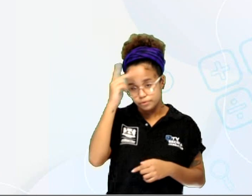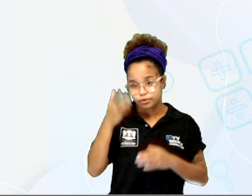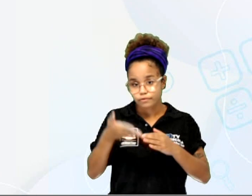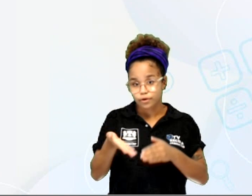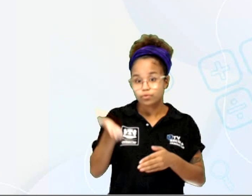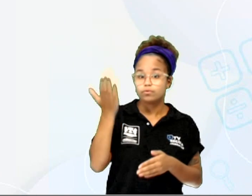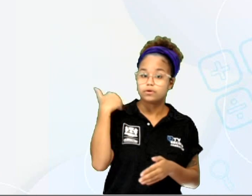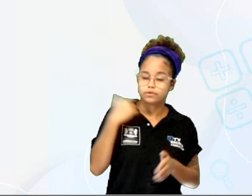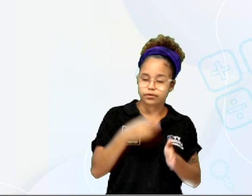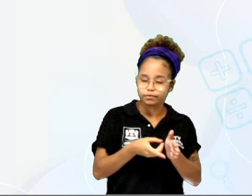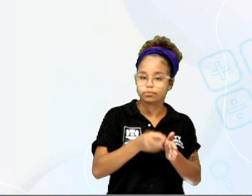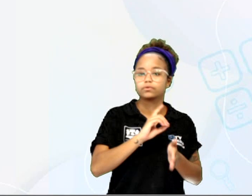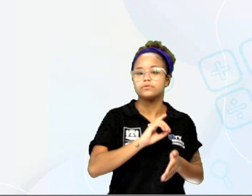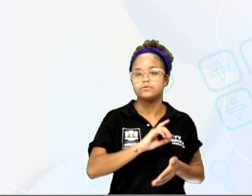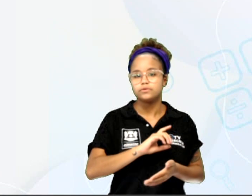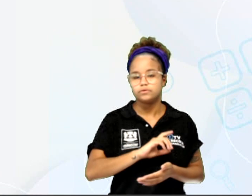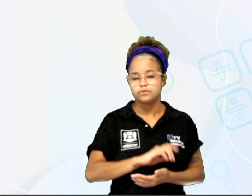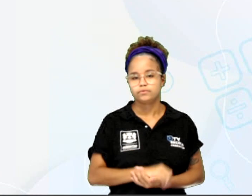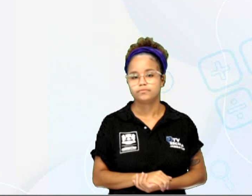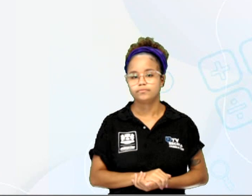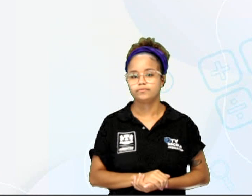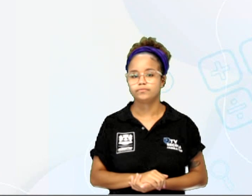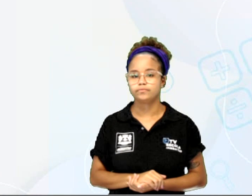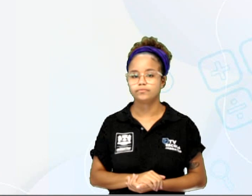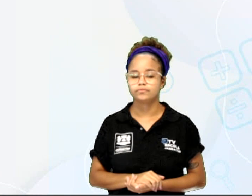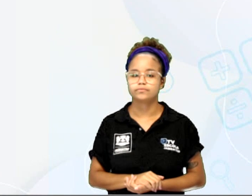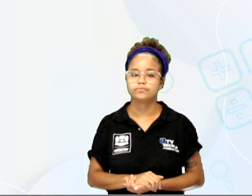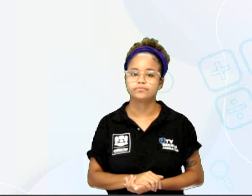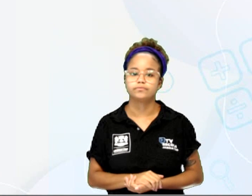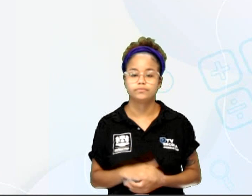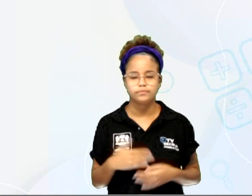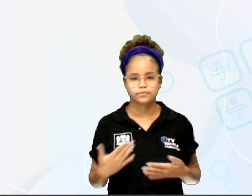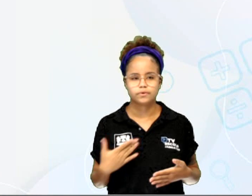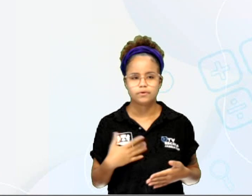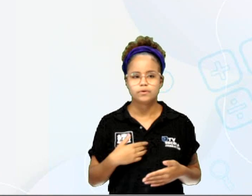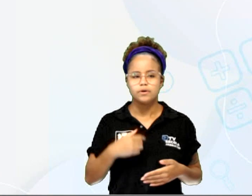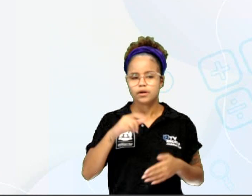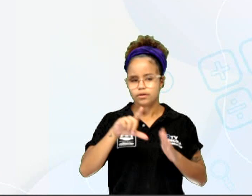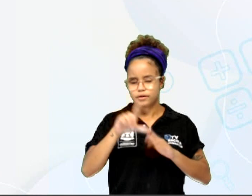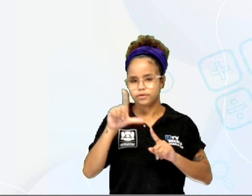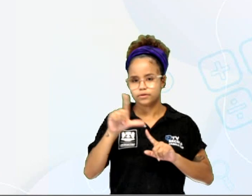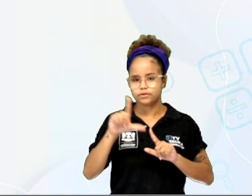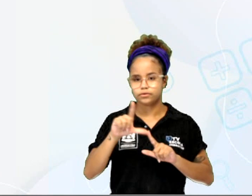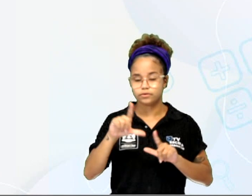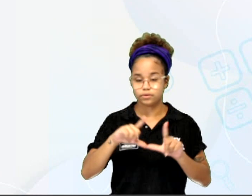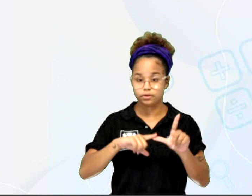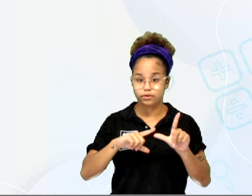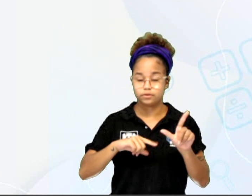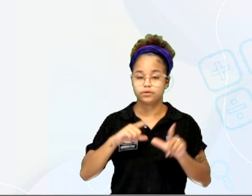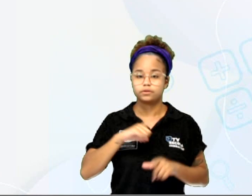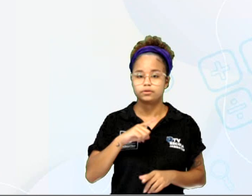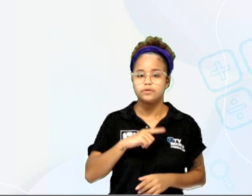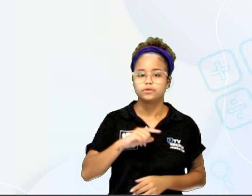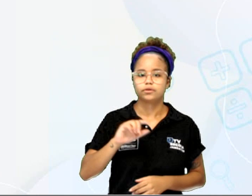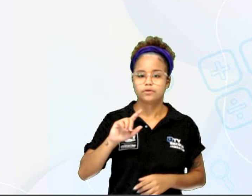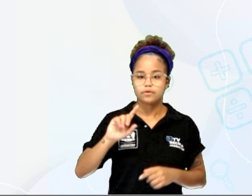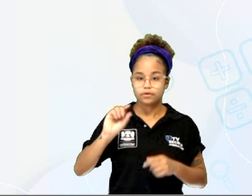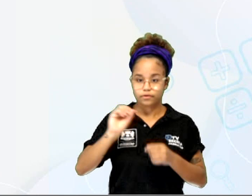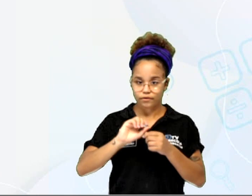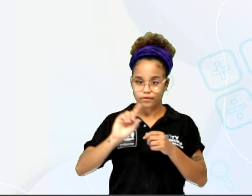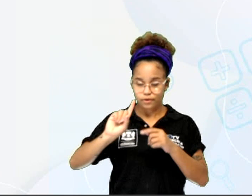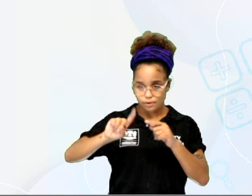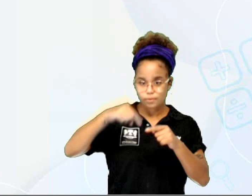de preceder dá a ideia de ter vindo antes. Então, desses itens aqui nós temos sucederam, aqueles que vêm depois,